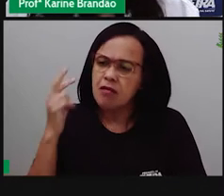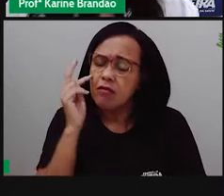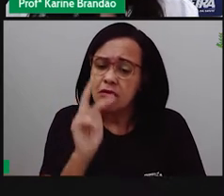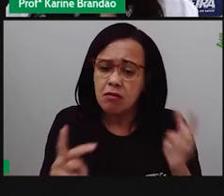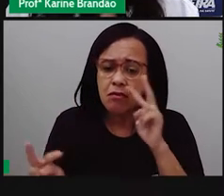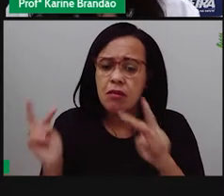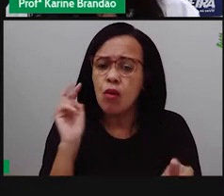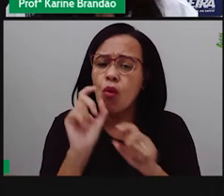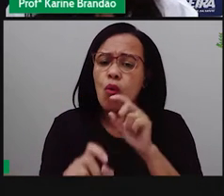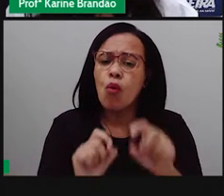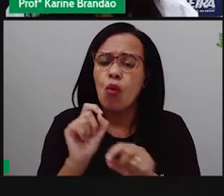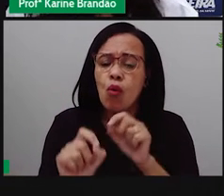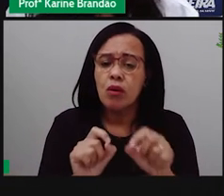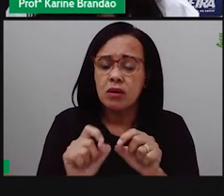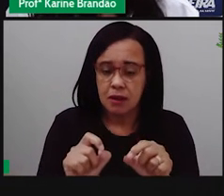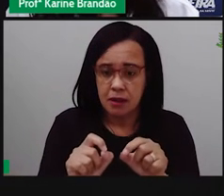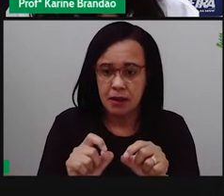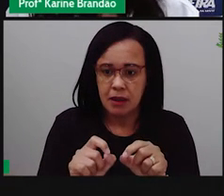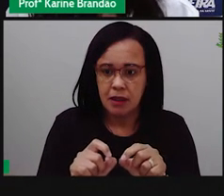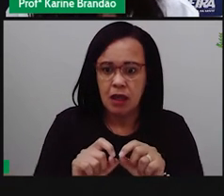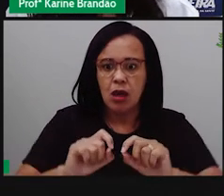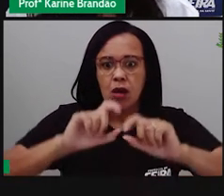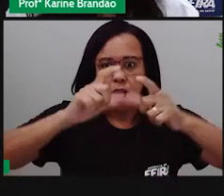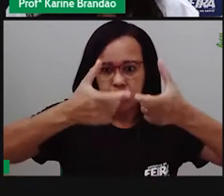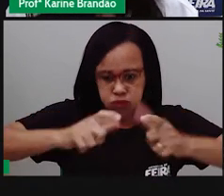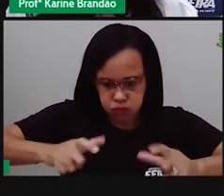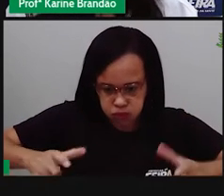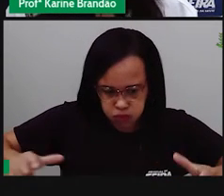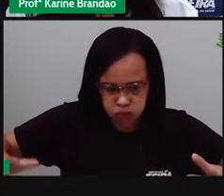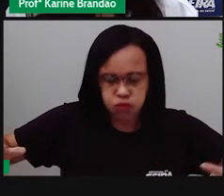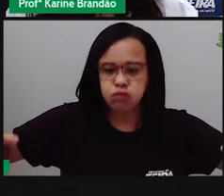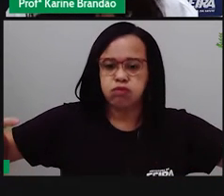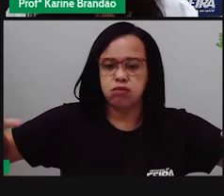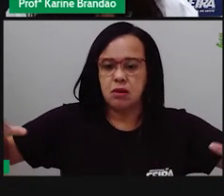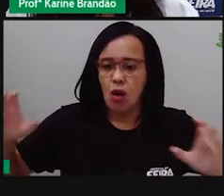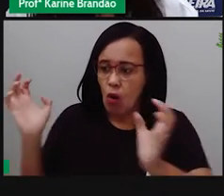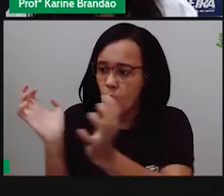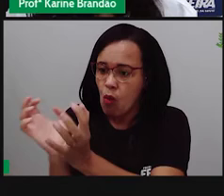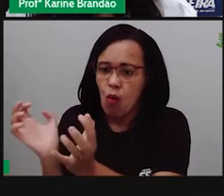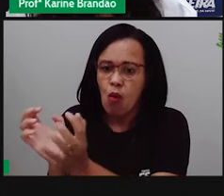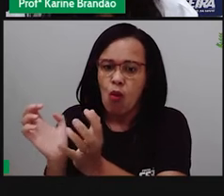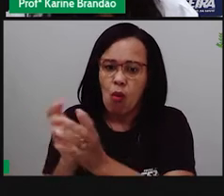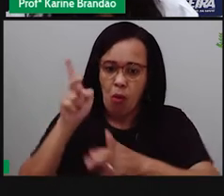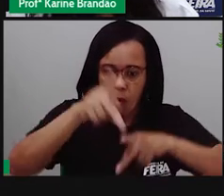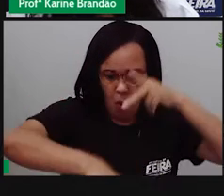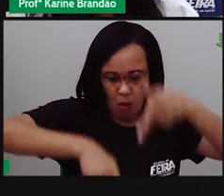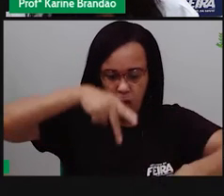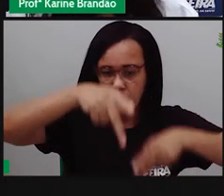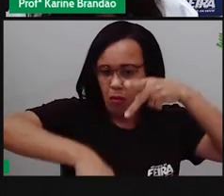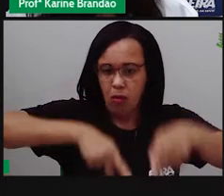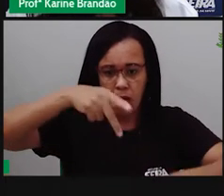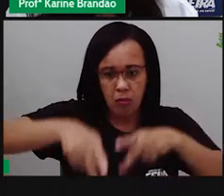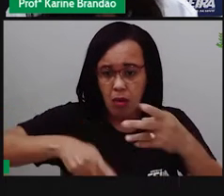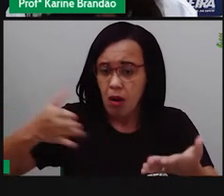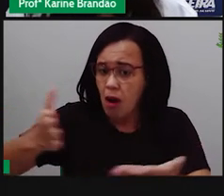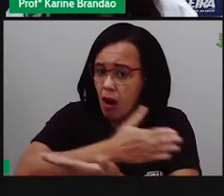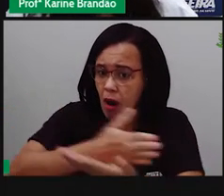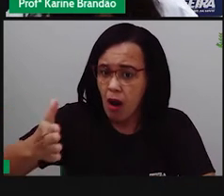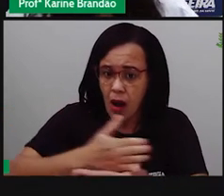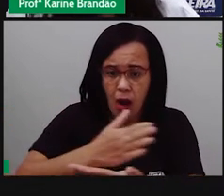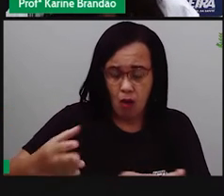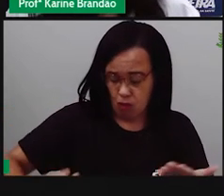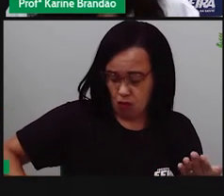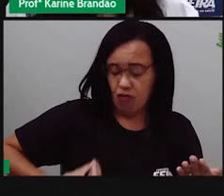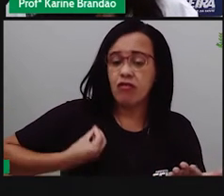que, dentro de uma população, dentro de um grupo, nem todos aqueles indivíduos daquela população vão conseguir